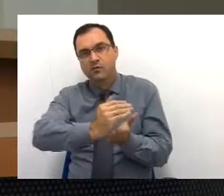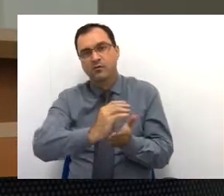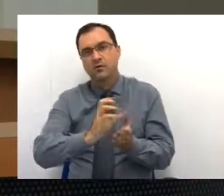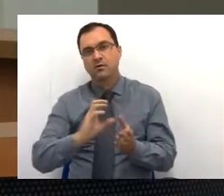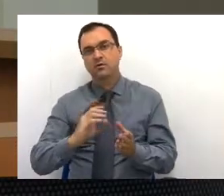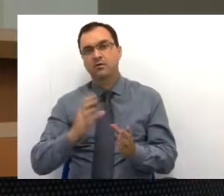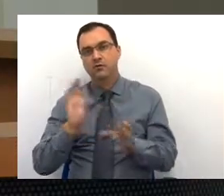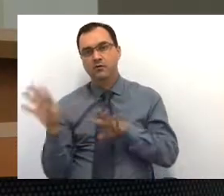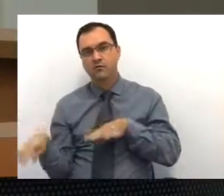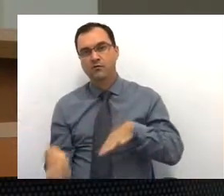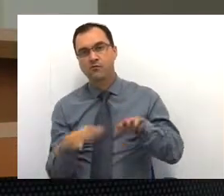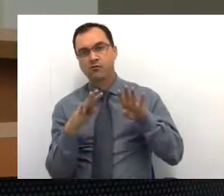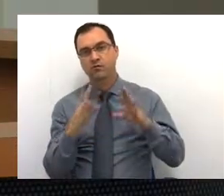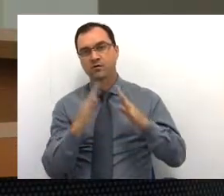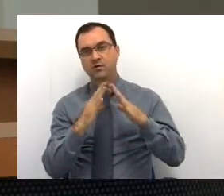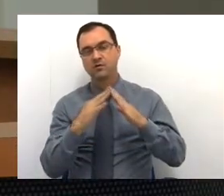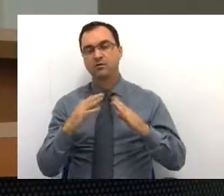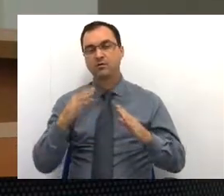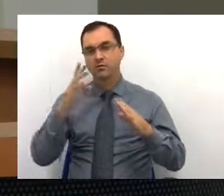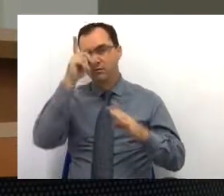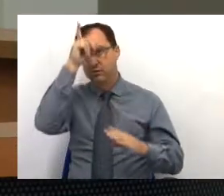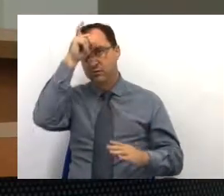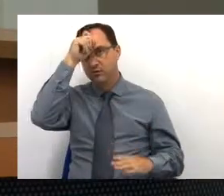que estão voltados para o Hospital dos Pimentas.